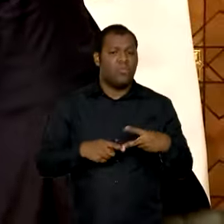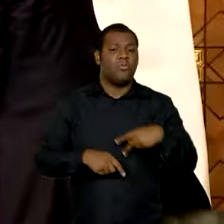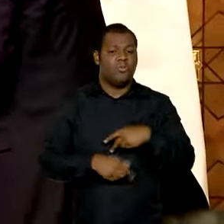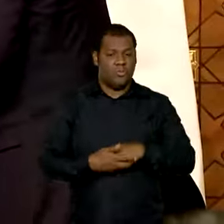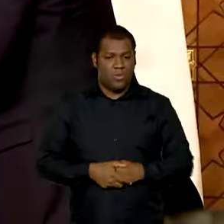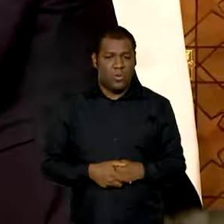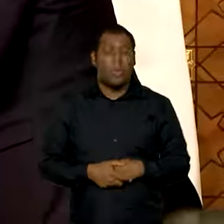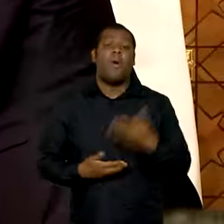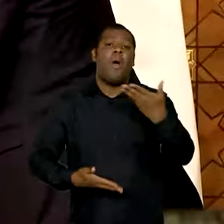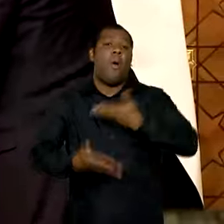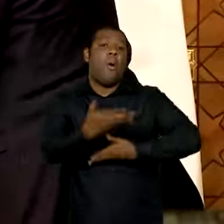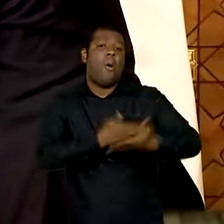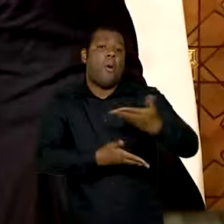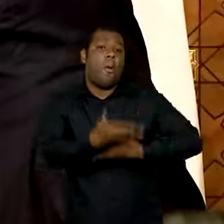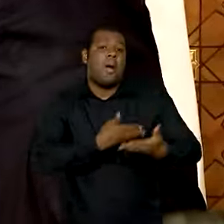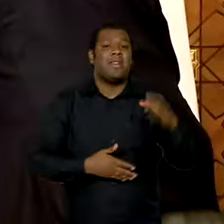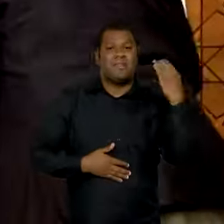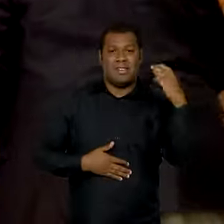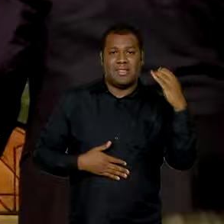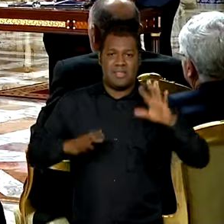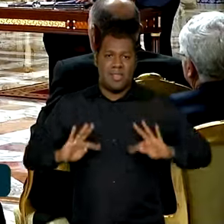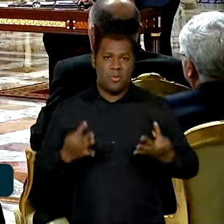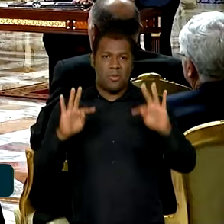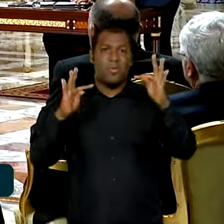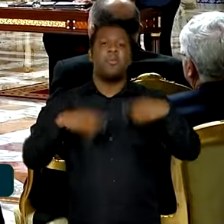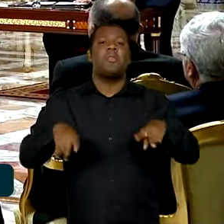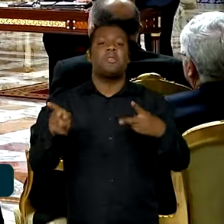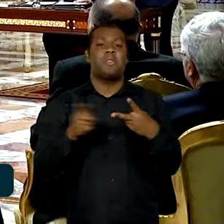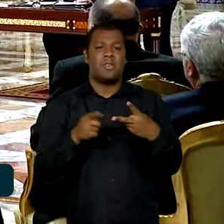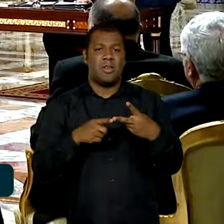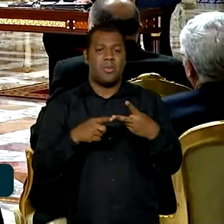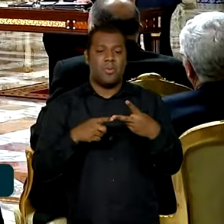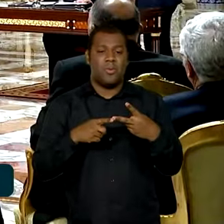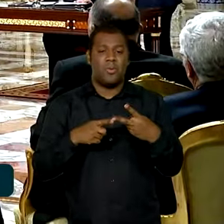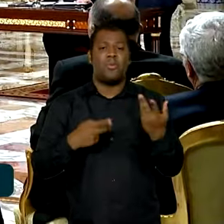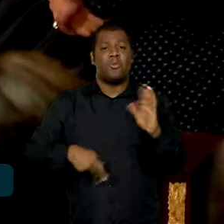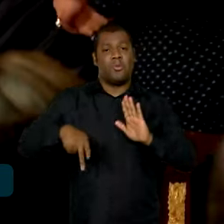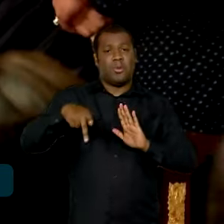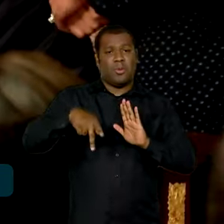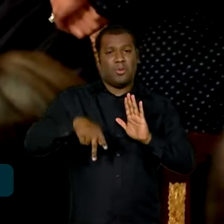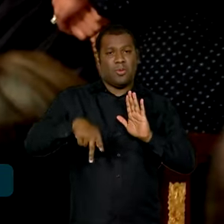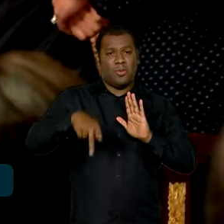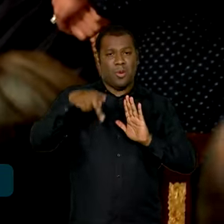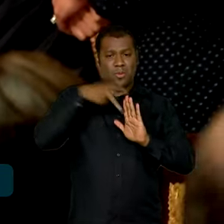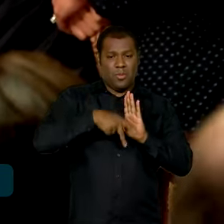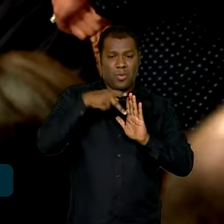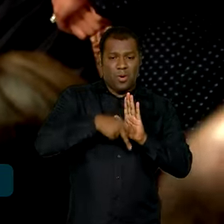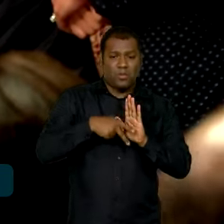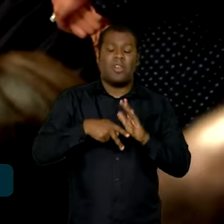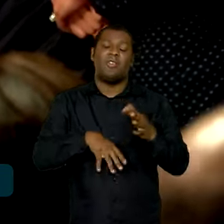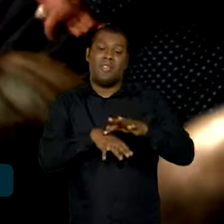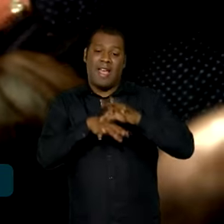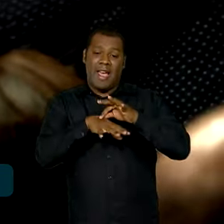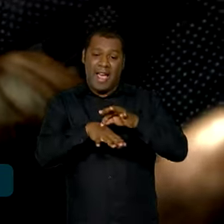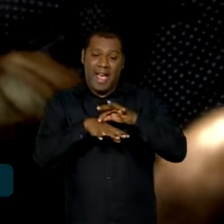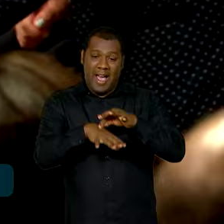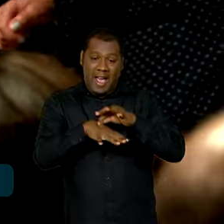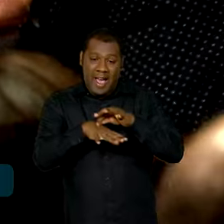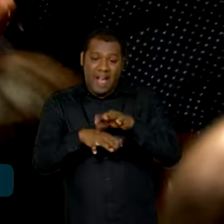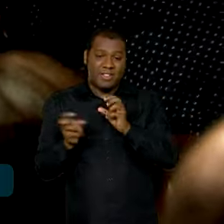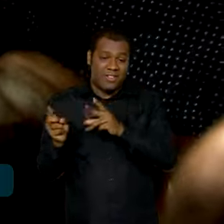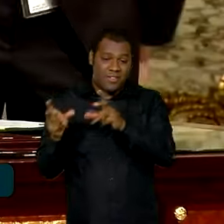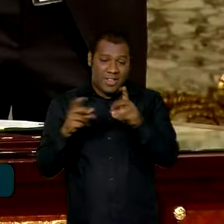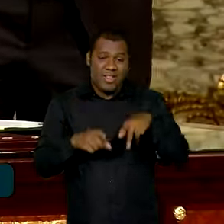um de cooperação em ciência e tecnologia e o outro um protocolo para exportação de carnes para o Egito